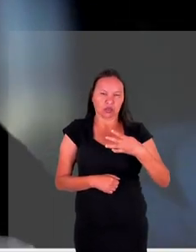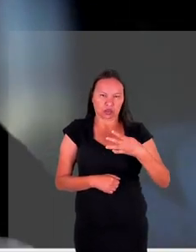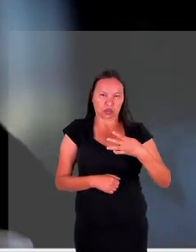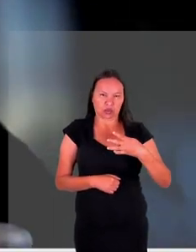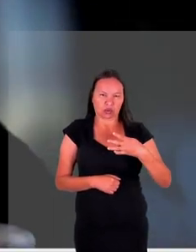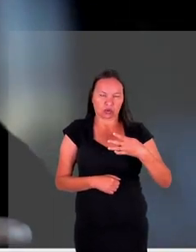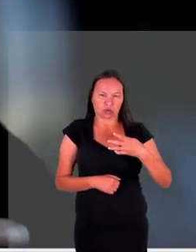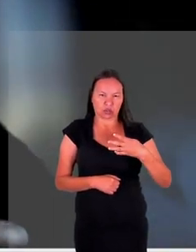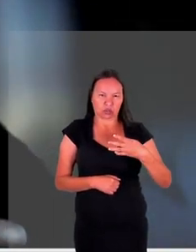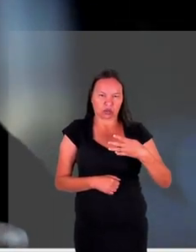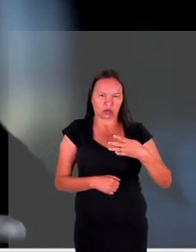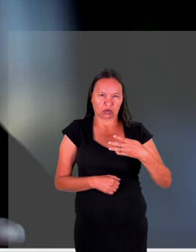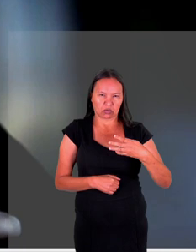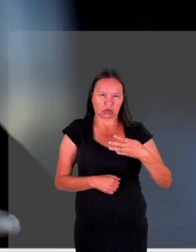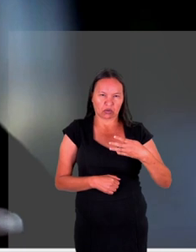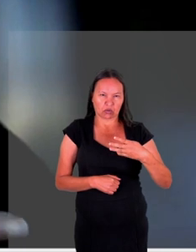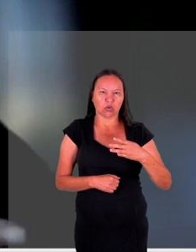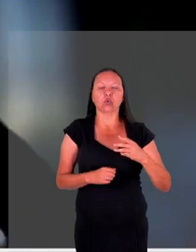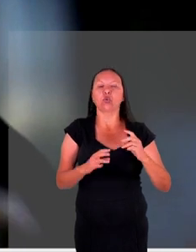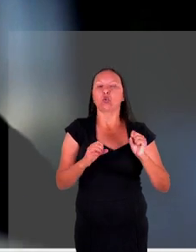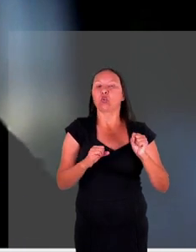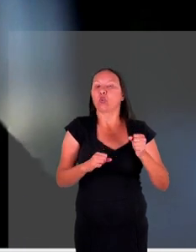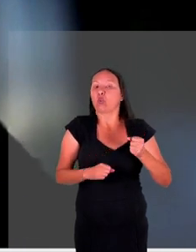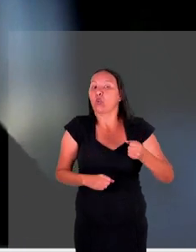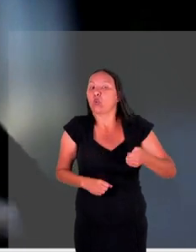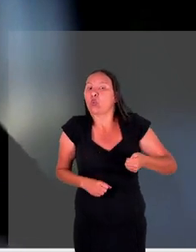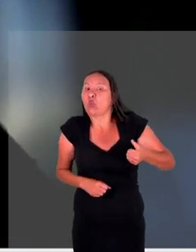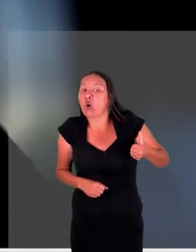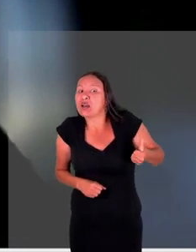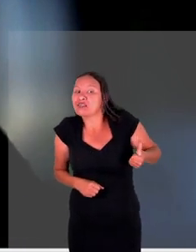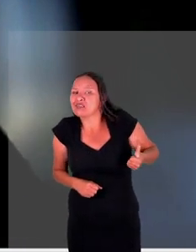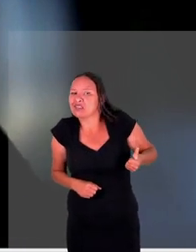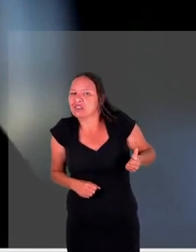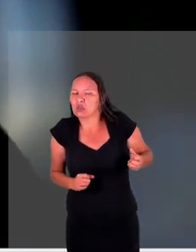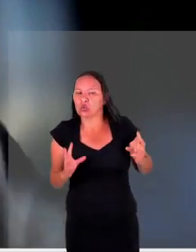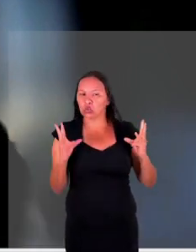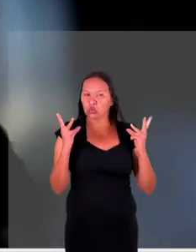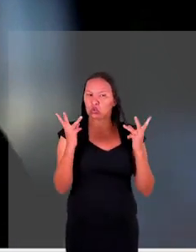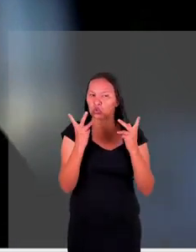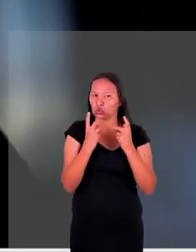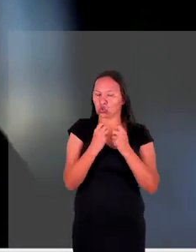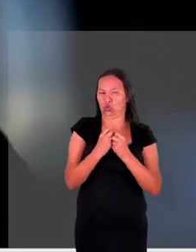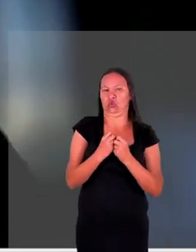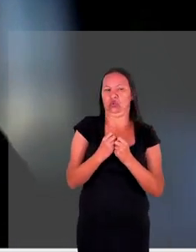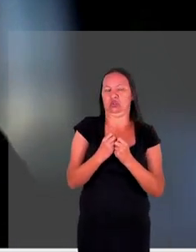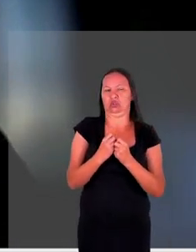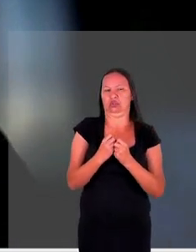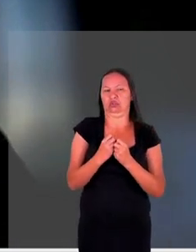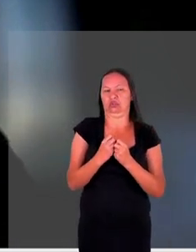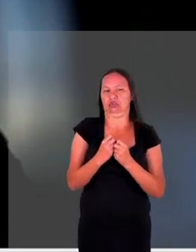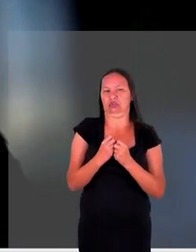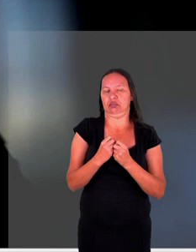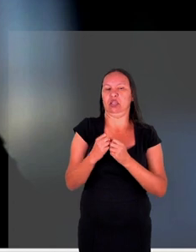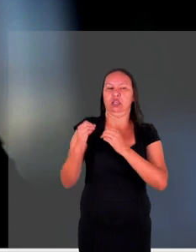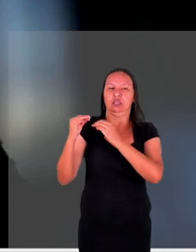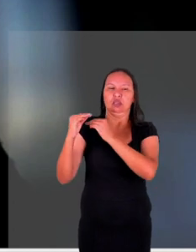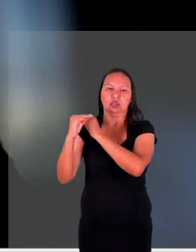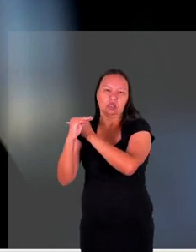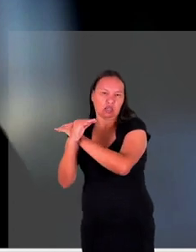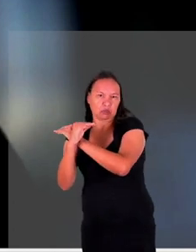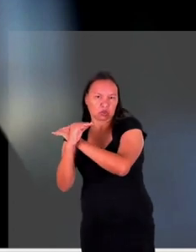se alistaram no exército né eles já tem seus dois seus dezenove muitos já morreram no exército